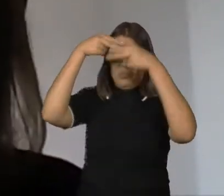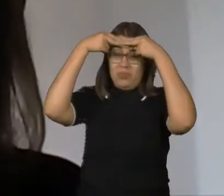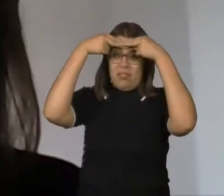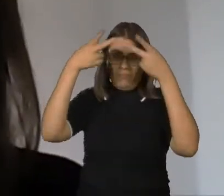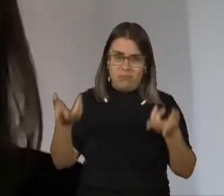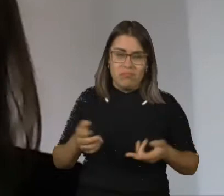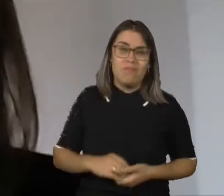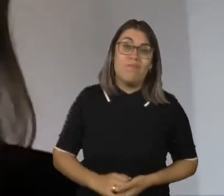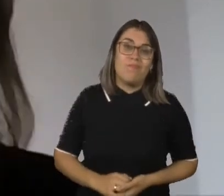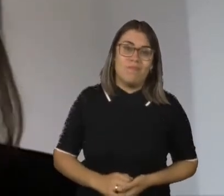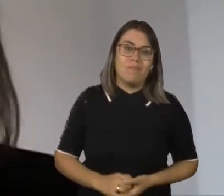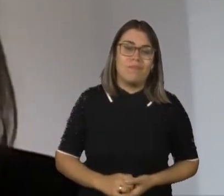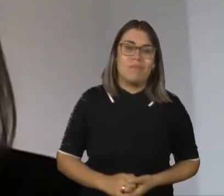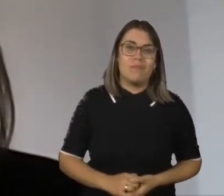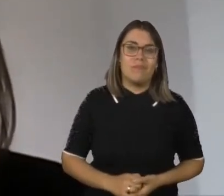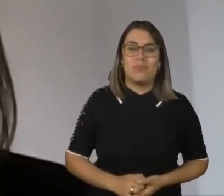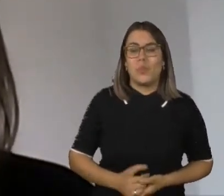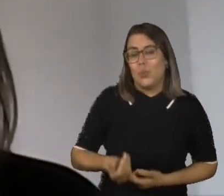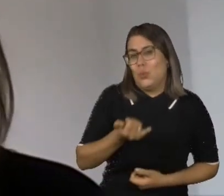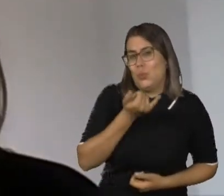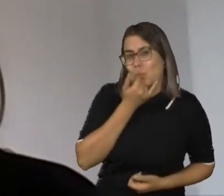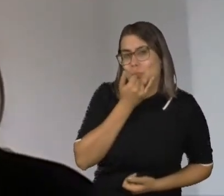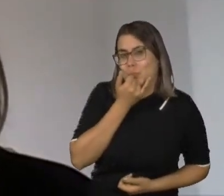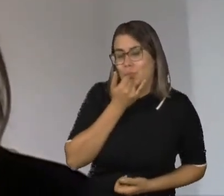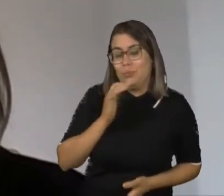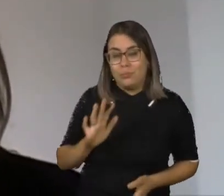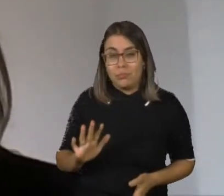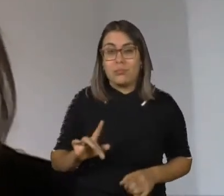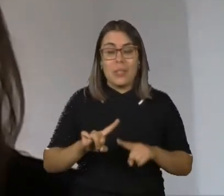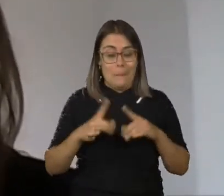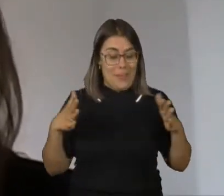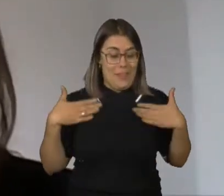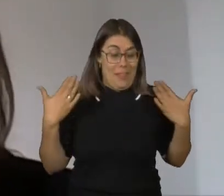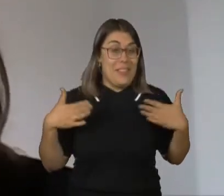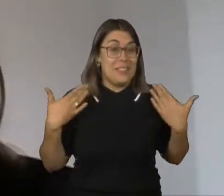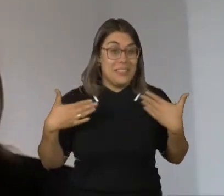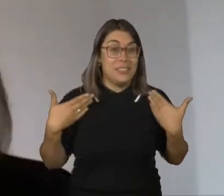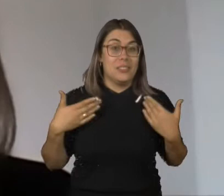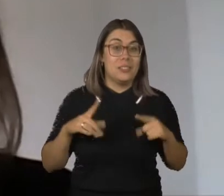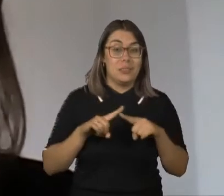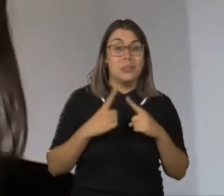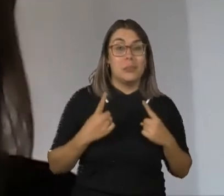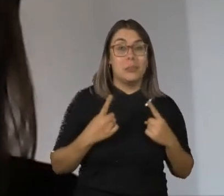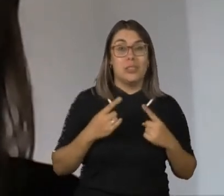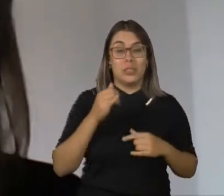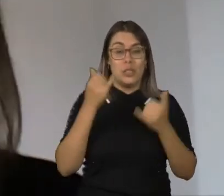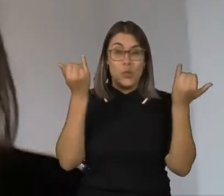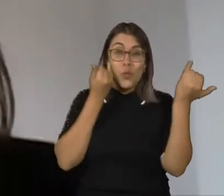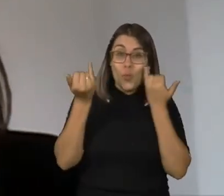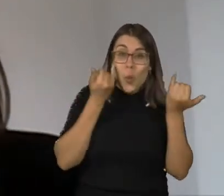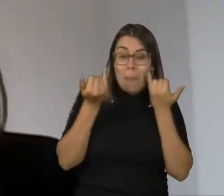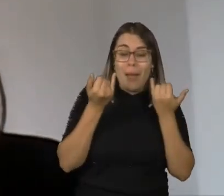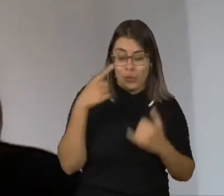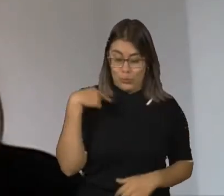Sinto muito desfazer essa alegria transitória, mas gostaria de informar que por mais que